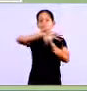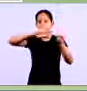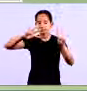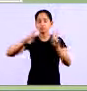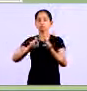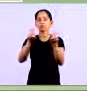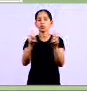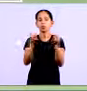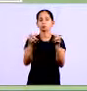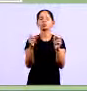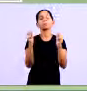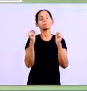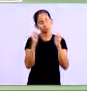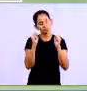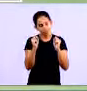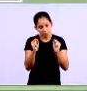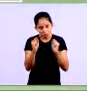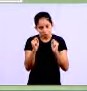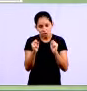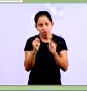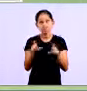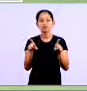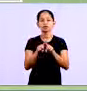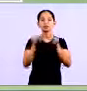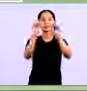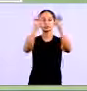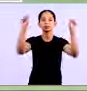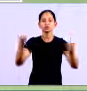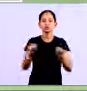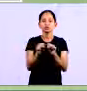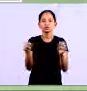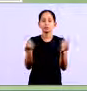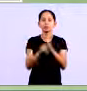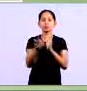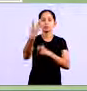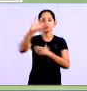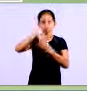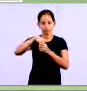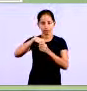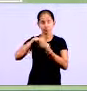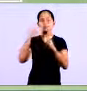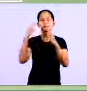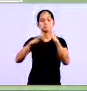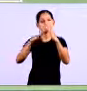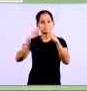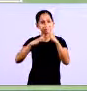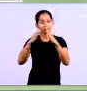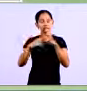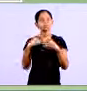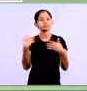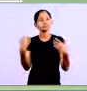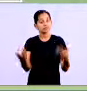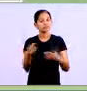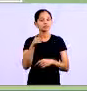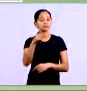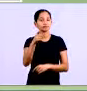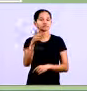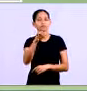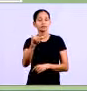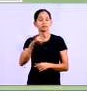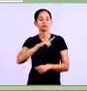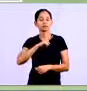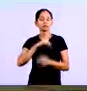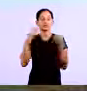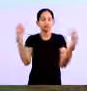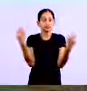você pode fazer e deve fazer isso num sistema de controle comercial aonde você vai ter essa informação